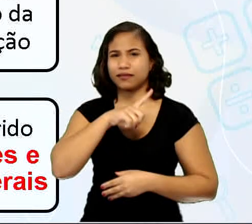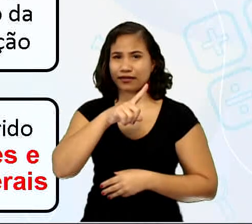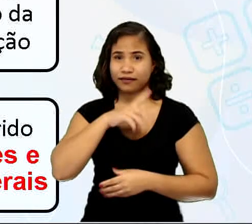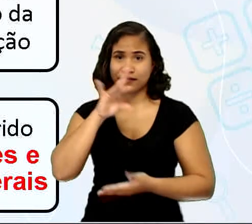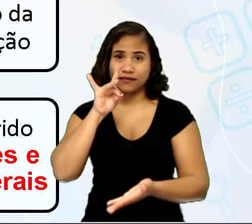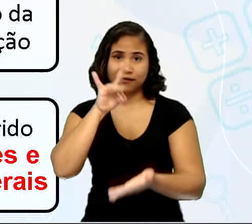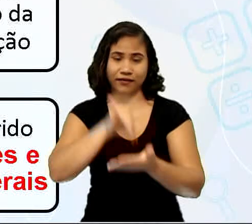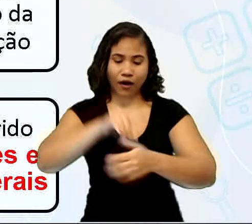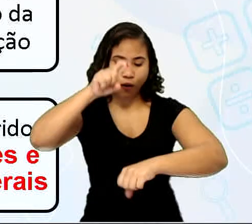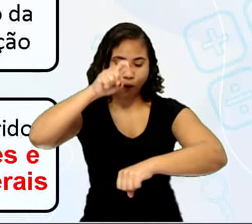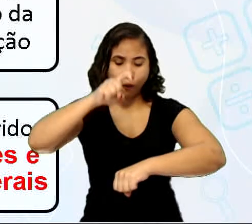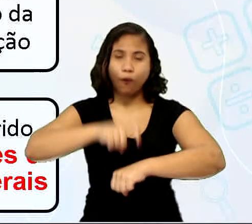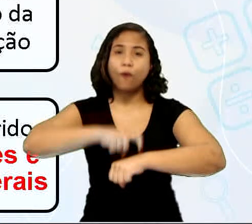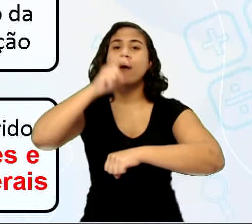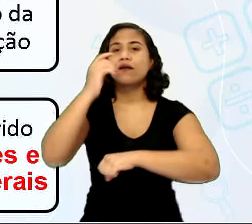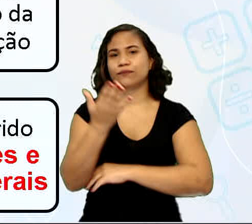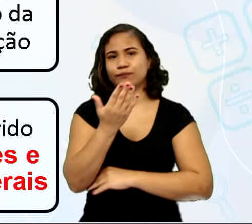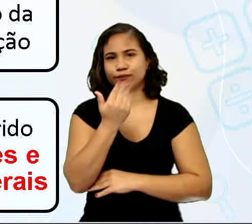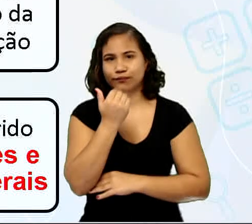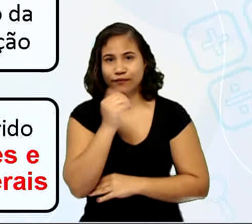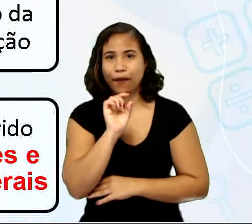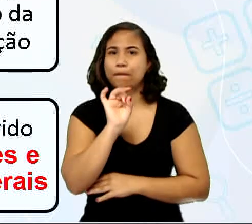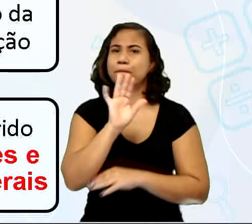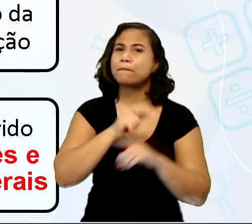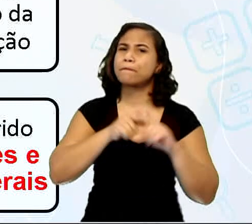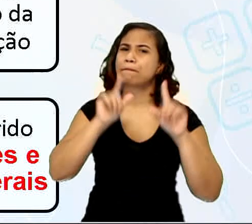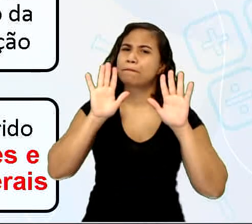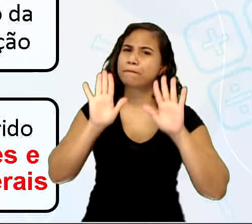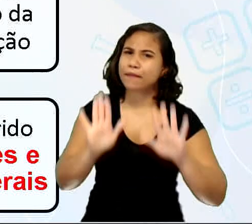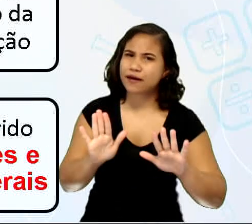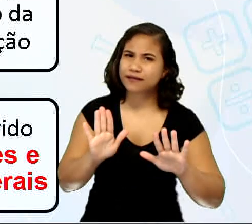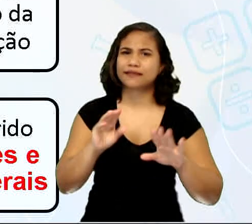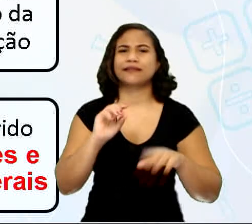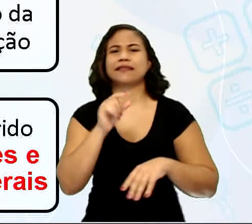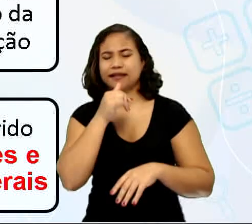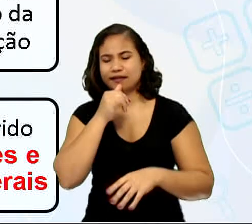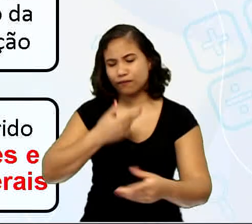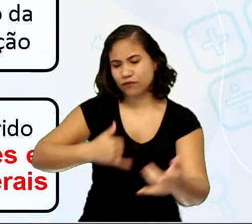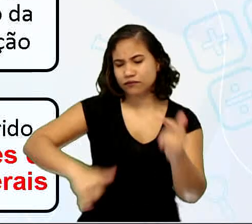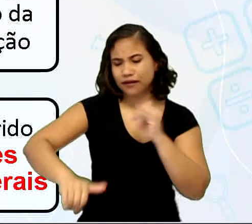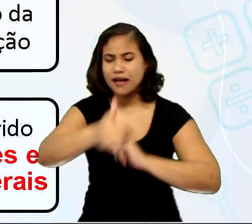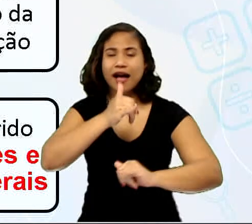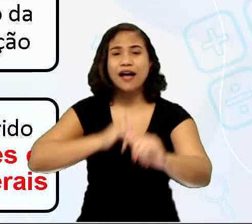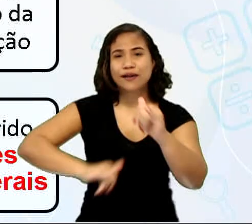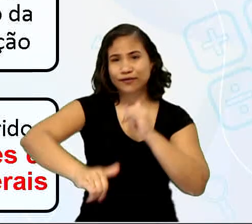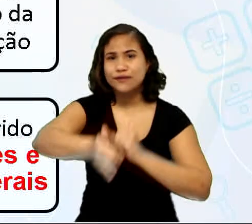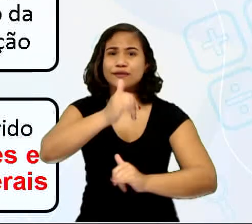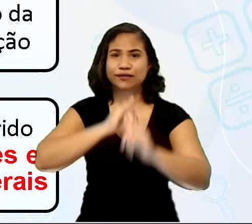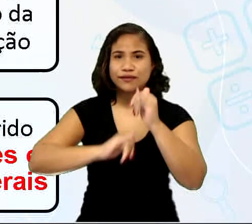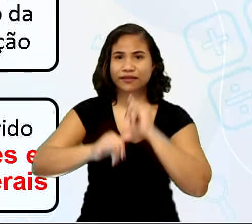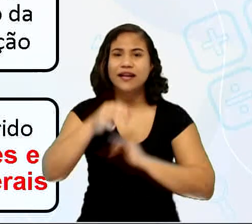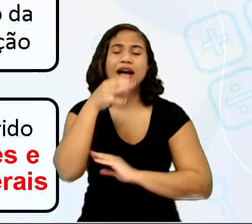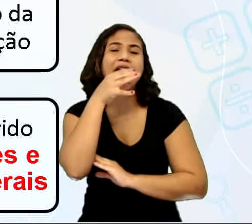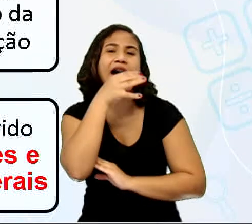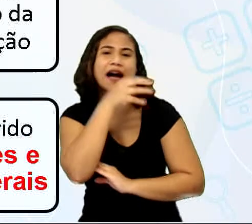alimentação. Só que a transferência de energia tem como resultado o calor e a